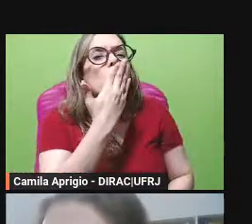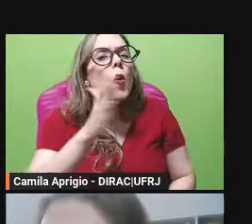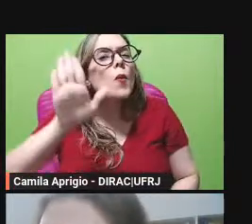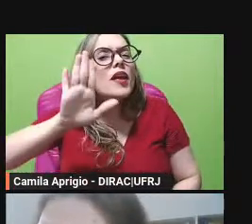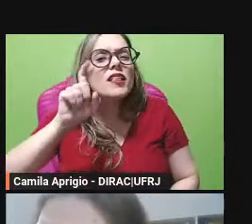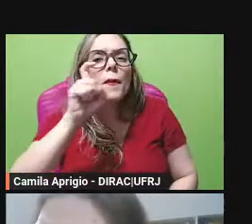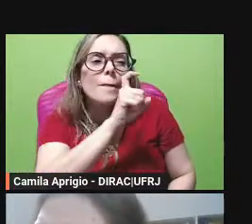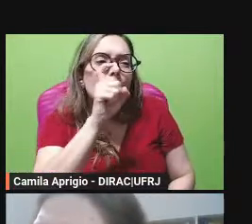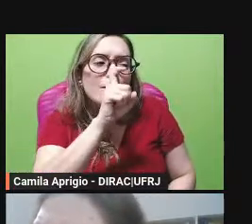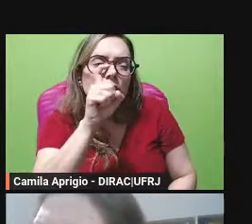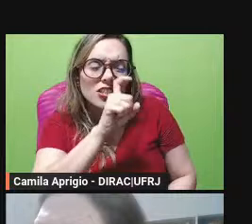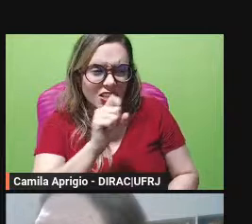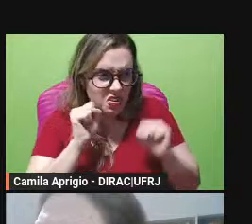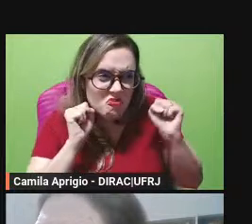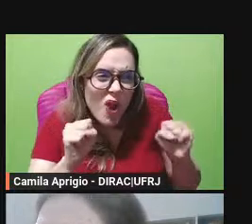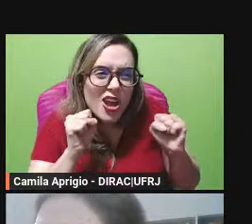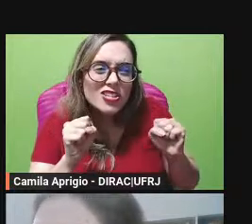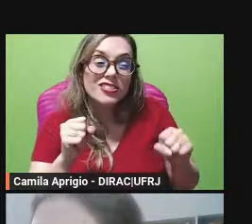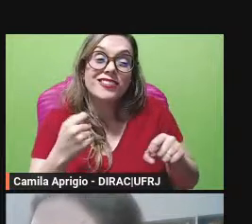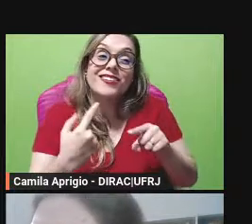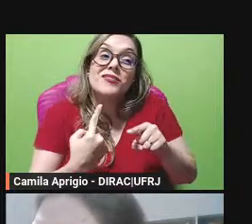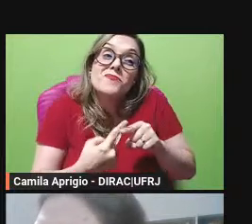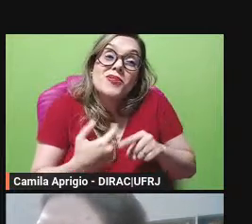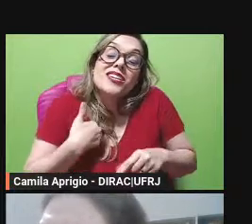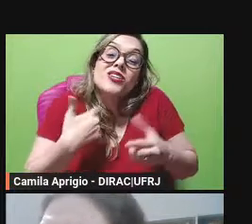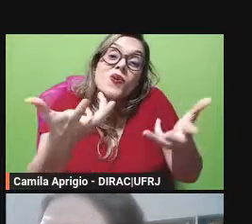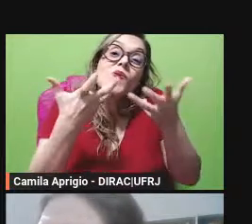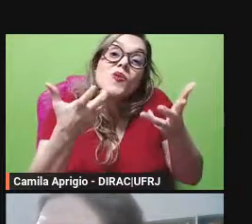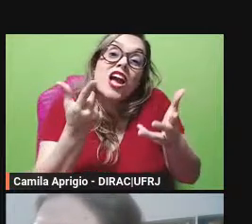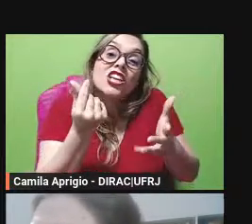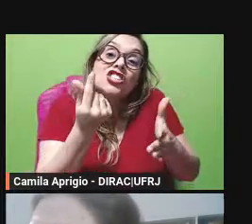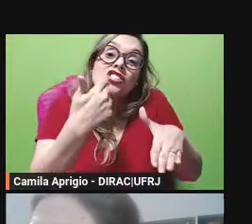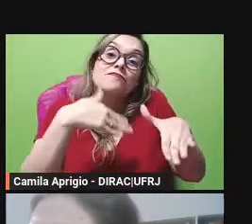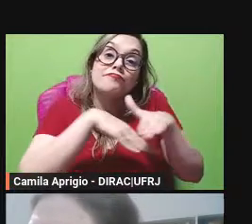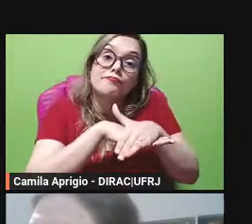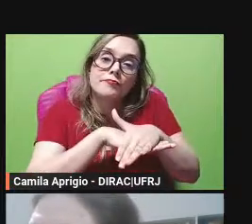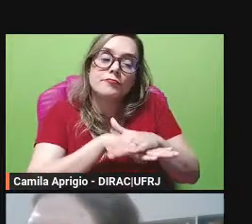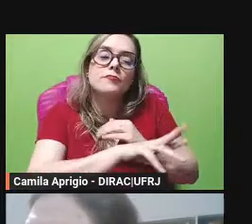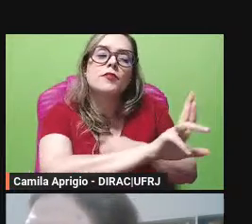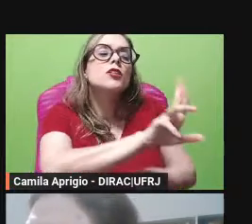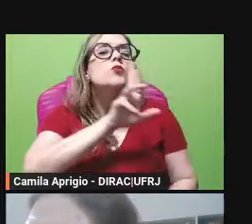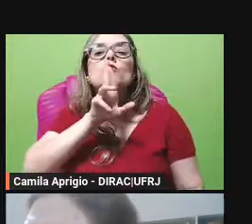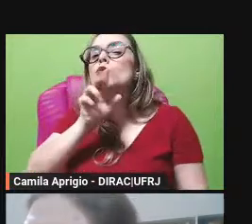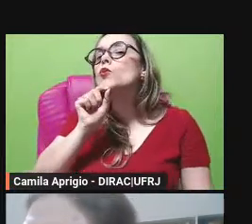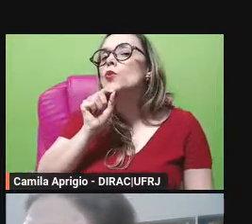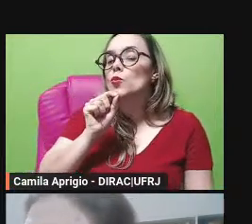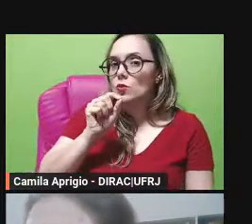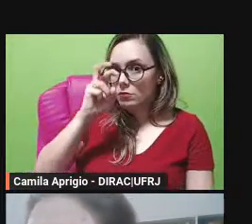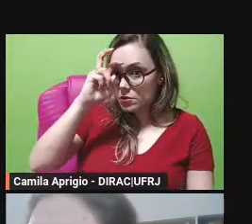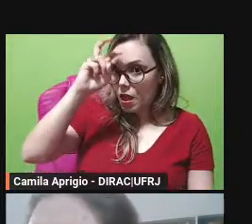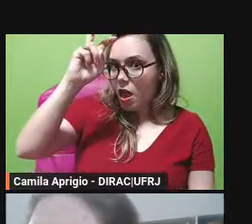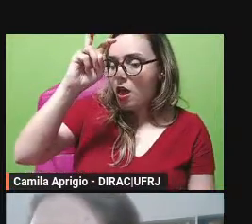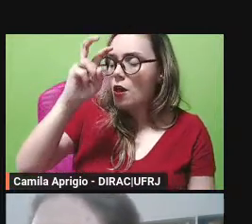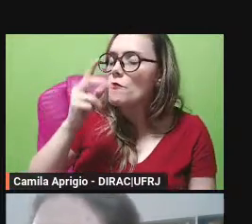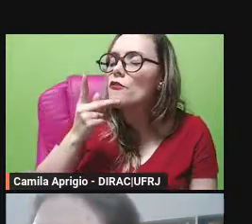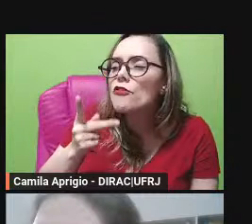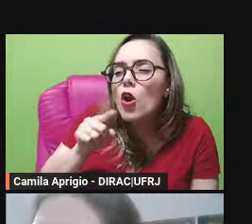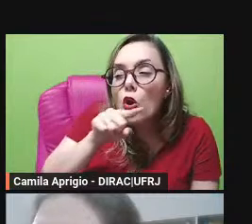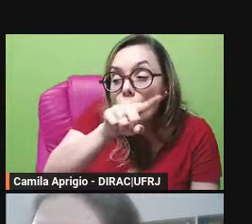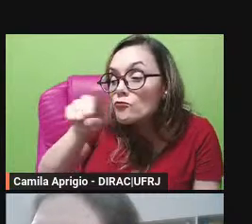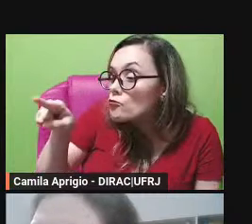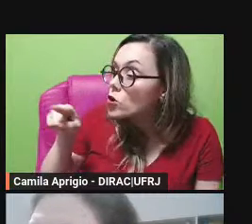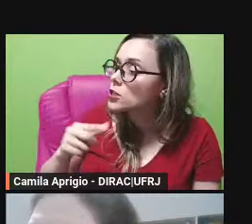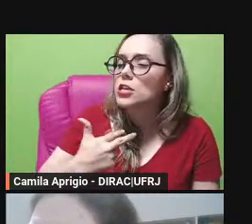dinheiro o oráculo respondeu que se fizesse isso ele e toda sua raça